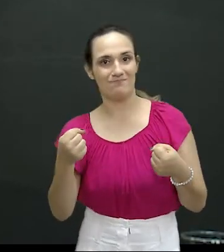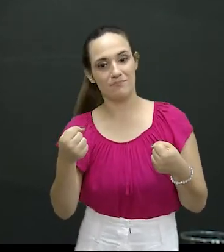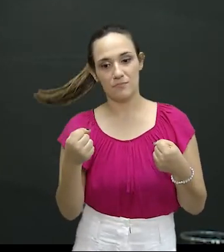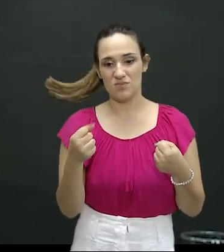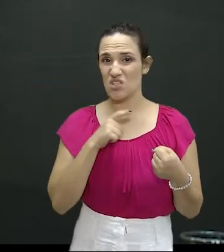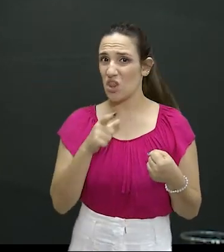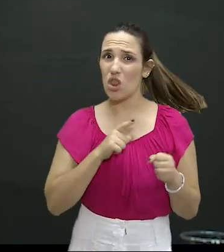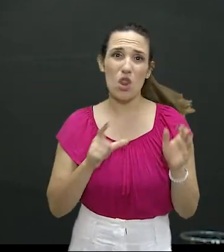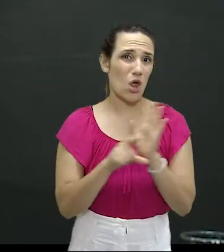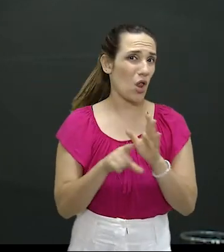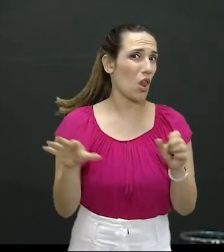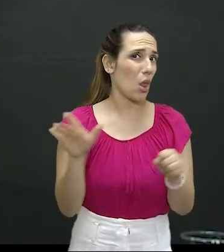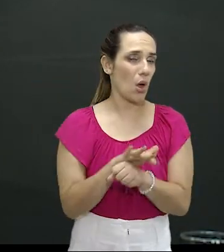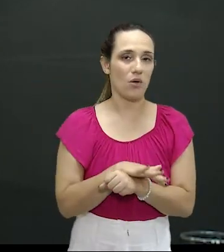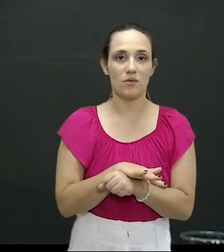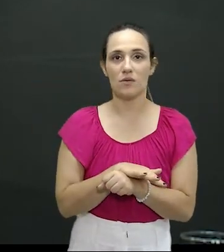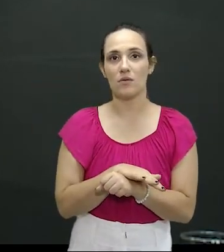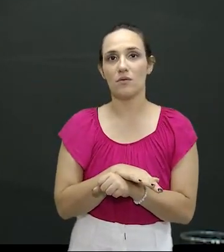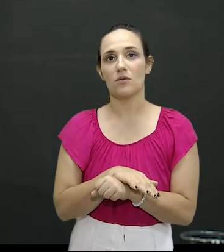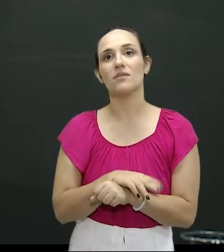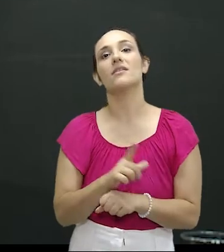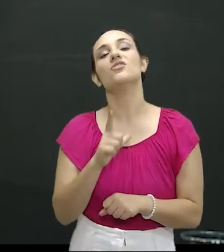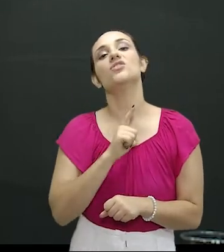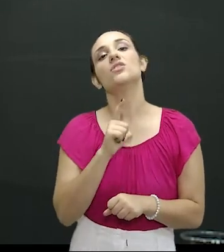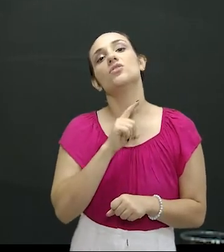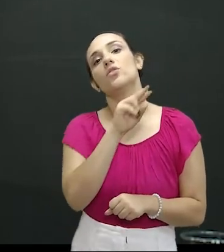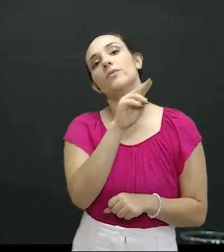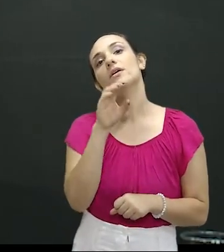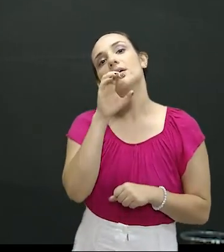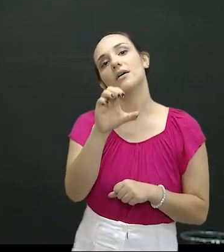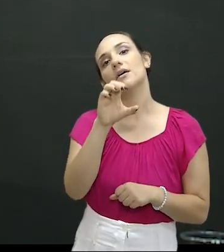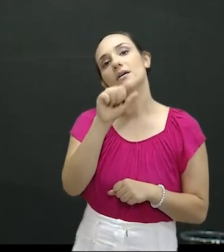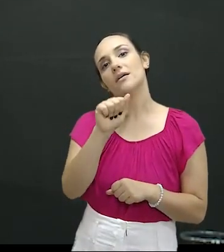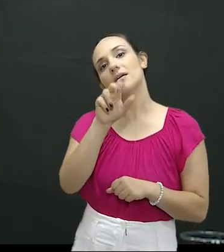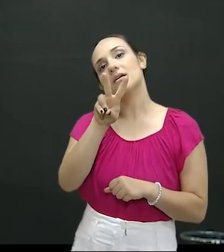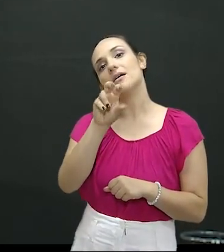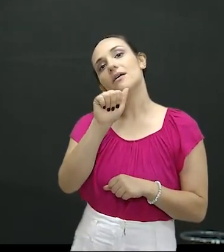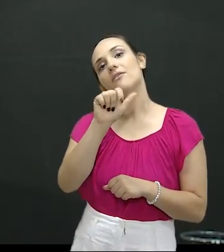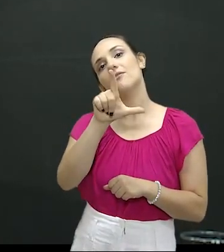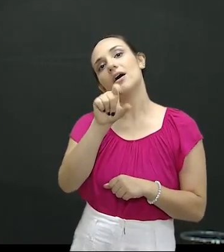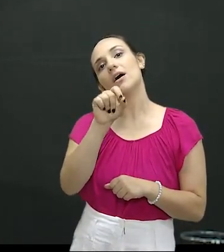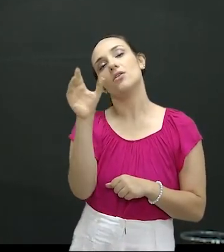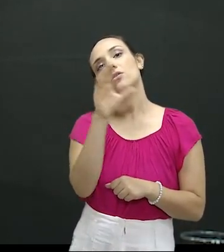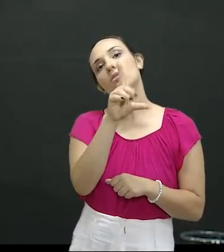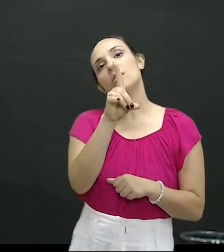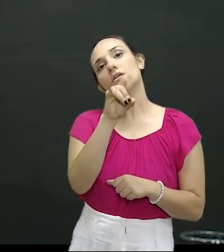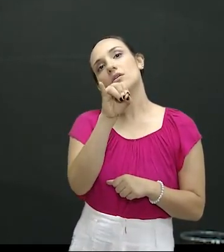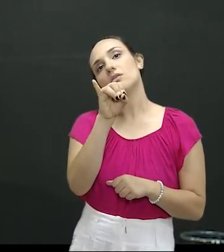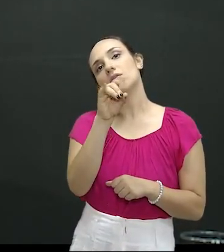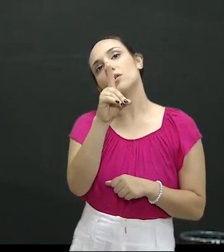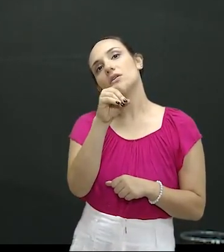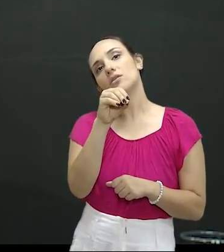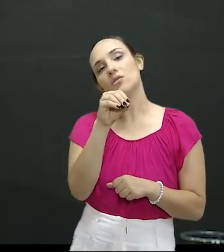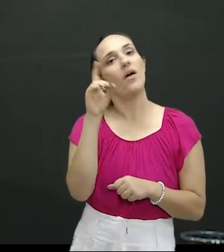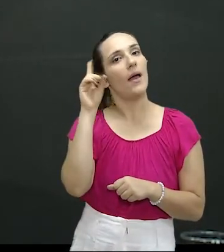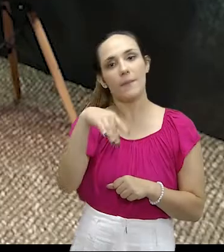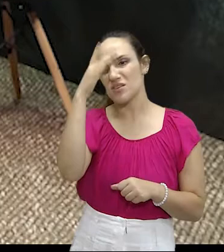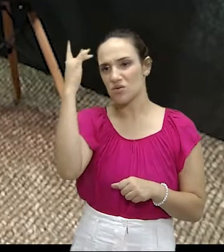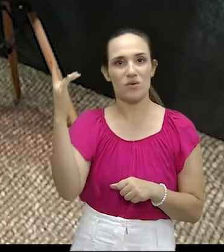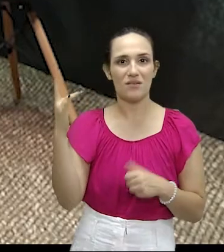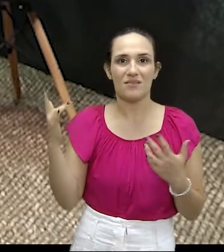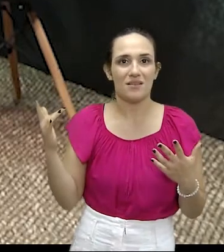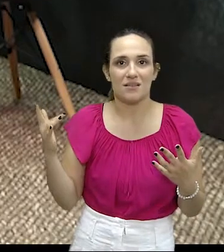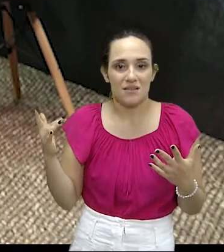carregados de droga e chamavam-se essa modalidade de cavalo doido. E sempre ocorriam essas apreensões pela facilidade. São pessoas que